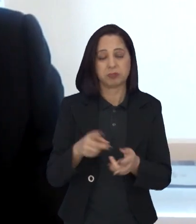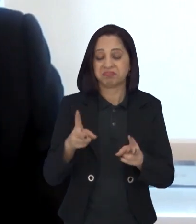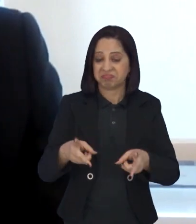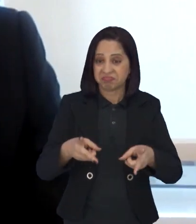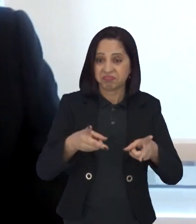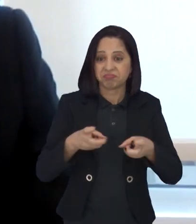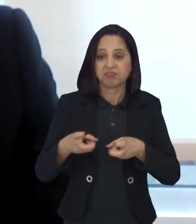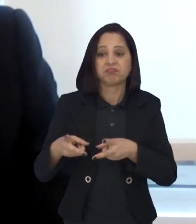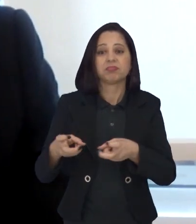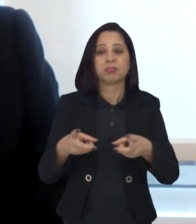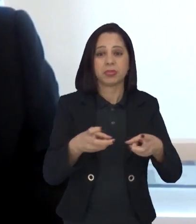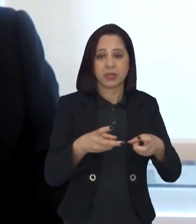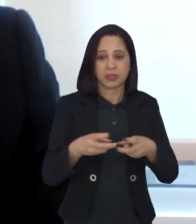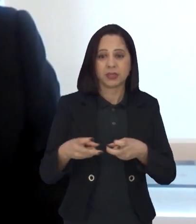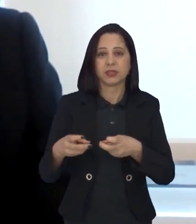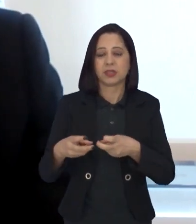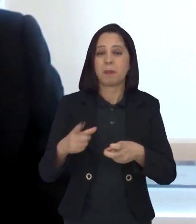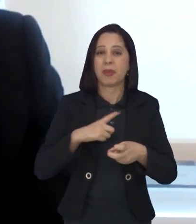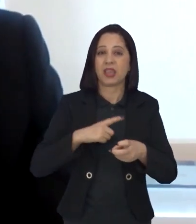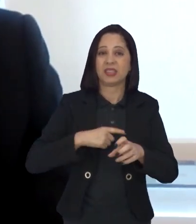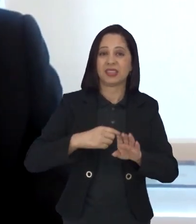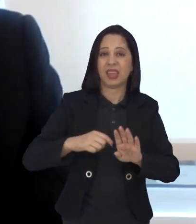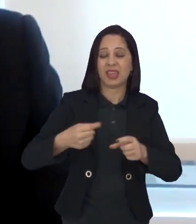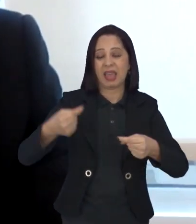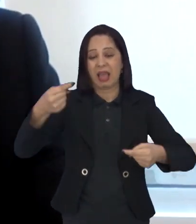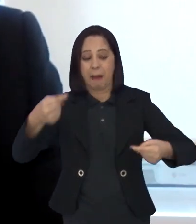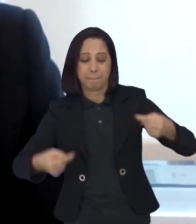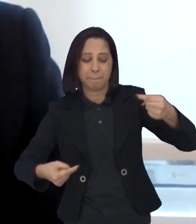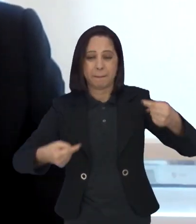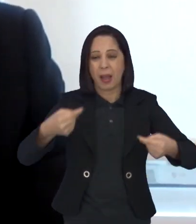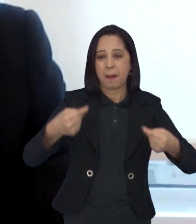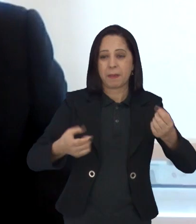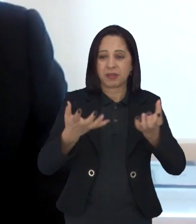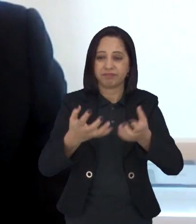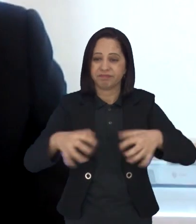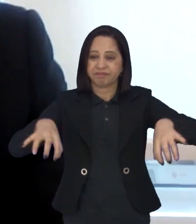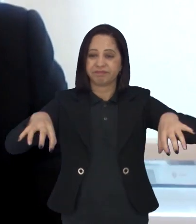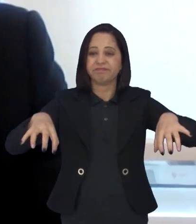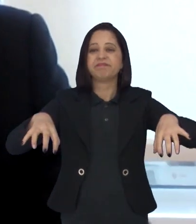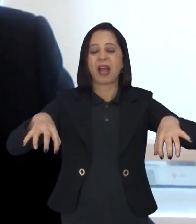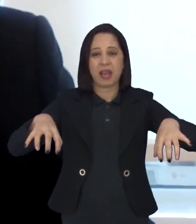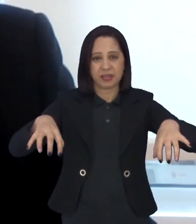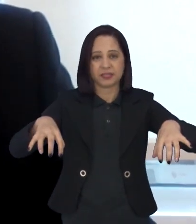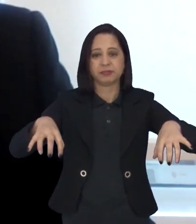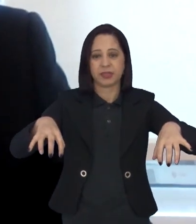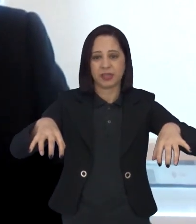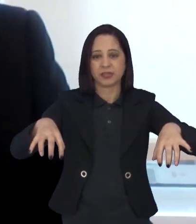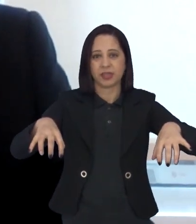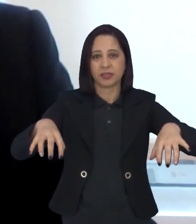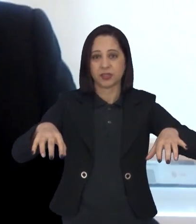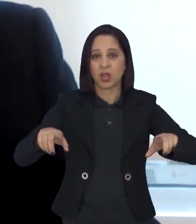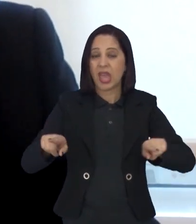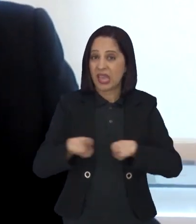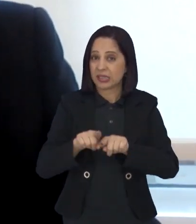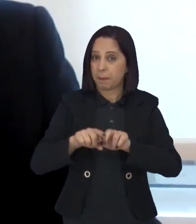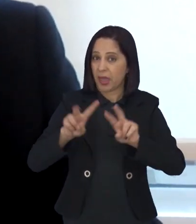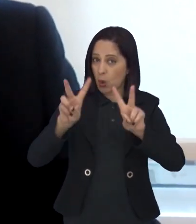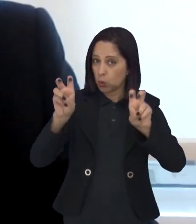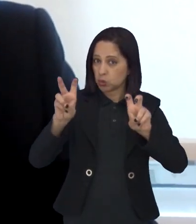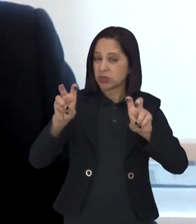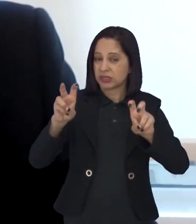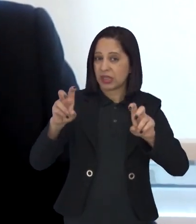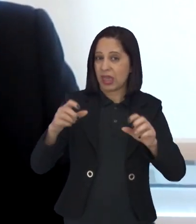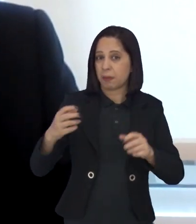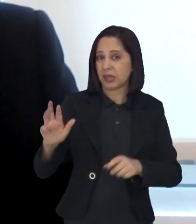essa bipolaridade política que a gente tem no Brasil, ela se estende um pouco em relação a cannabis, mas eu acho que o